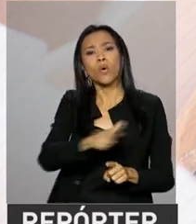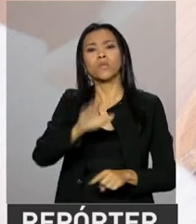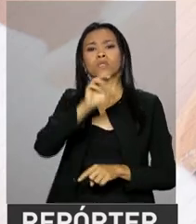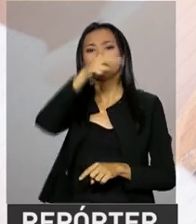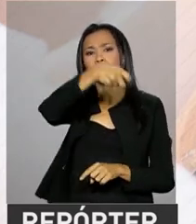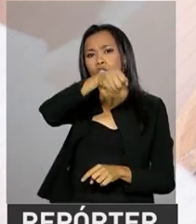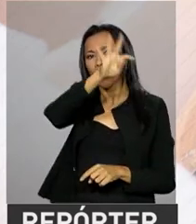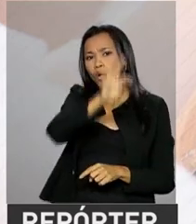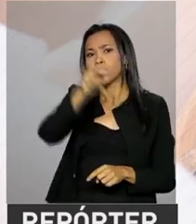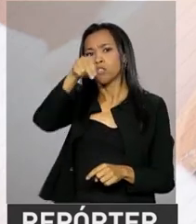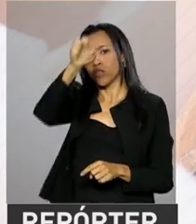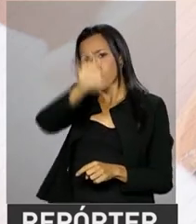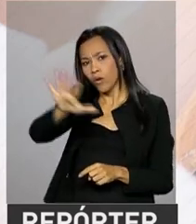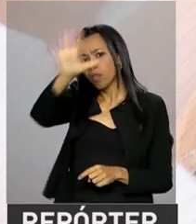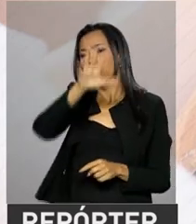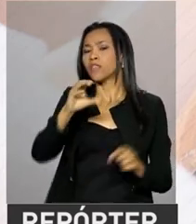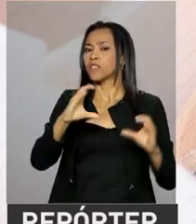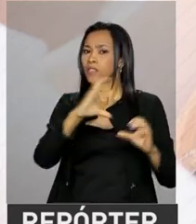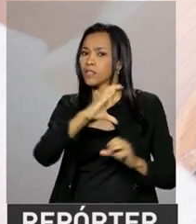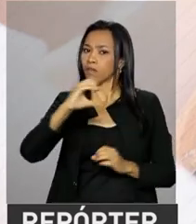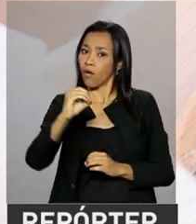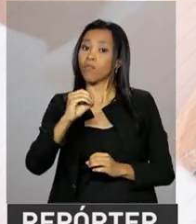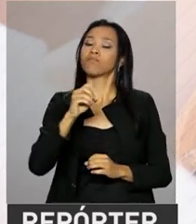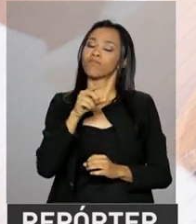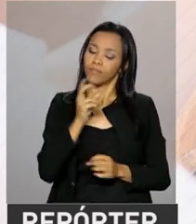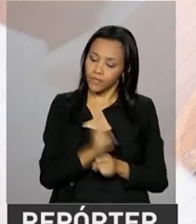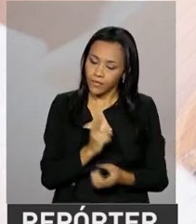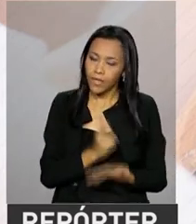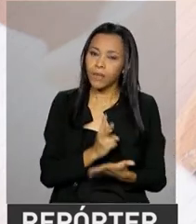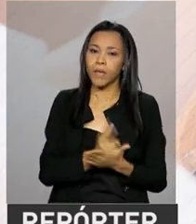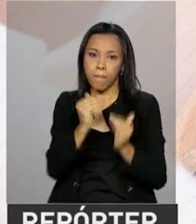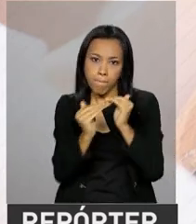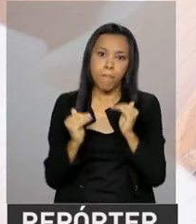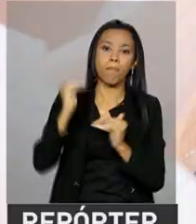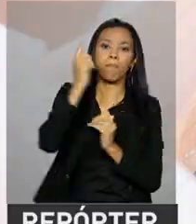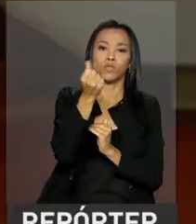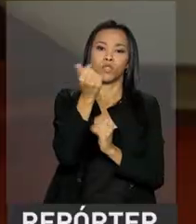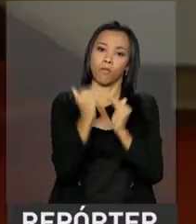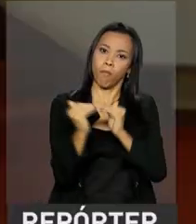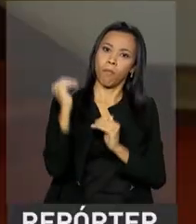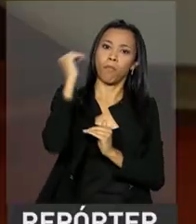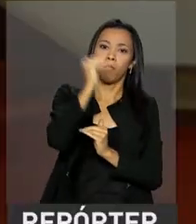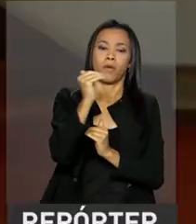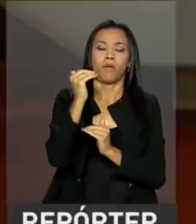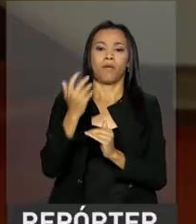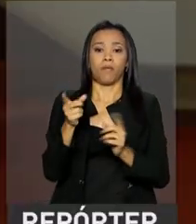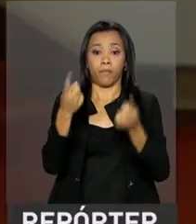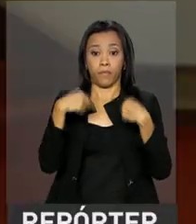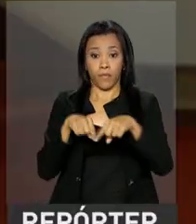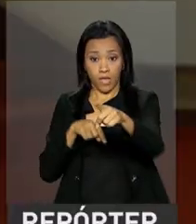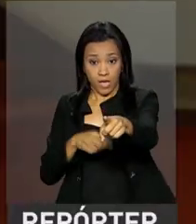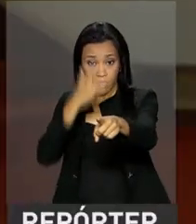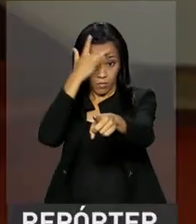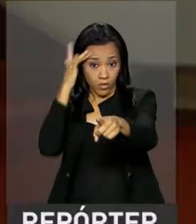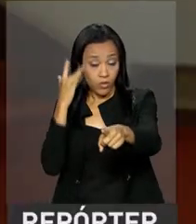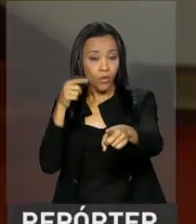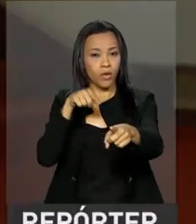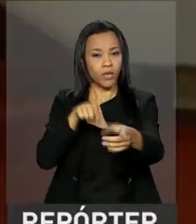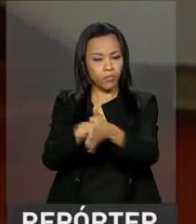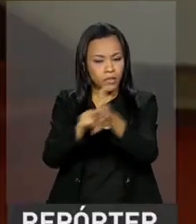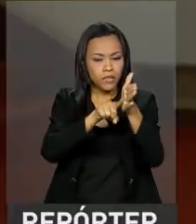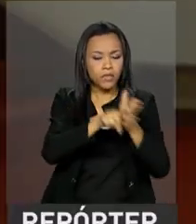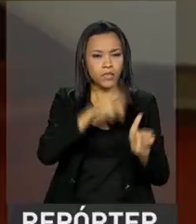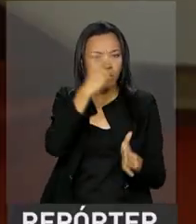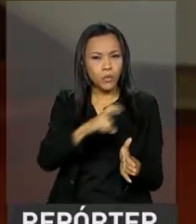norte, nordeste e centro-oeste terão um teto maior por projeto. Para este consultor de projetos culturais,